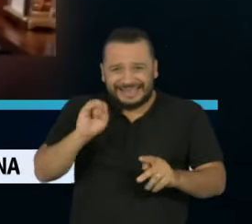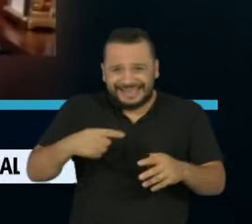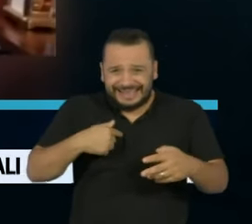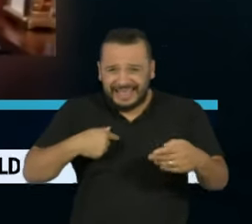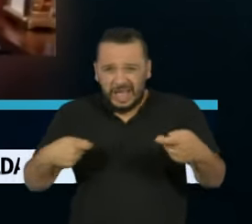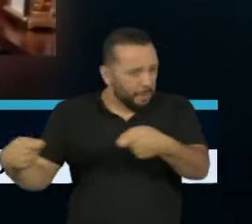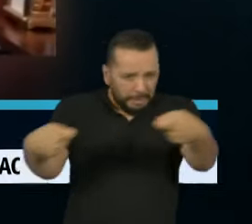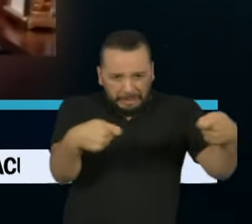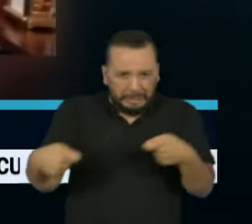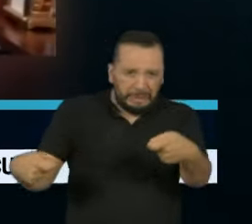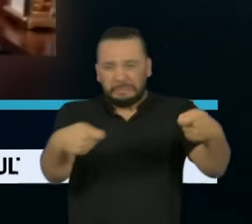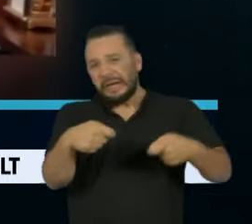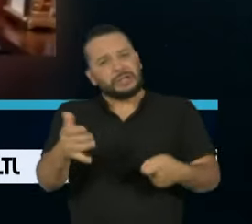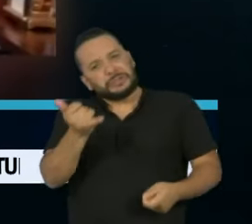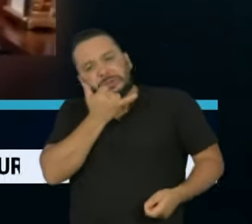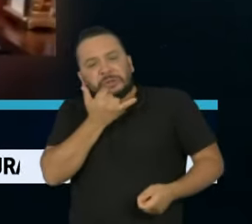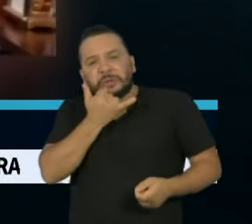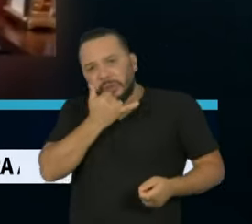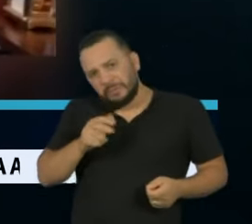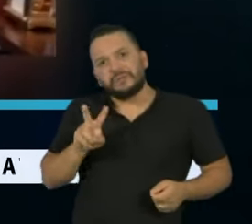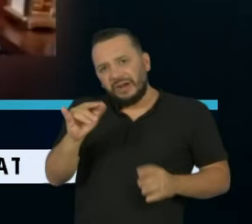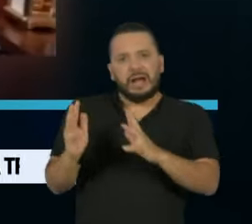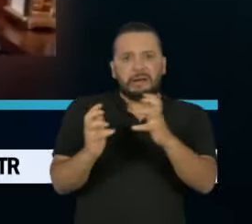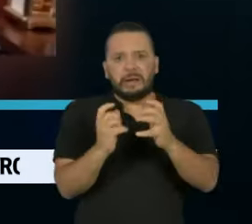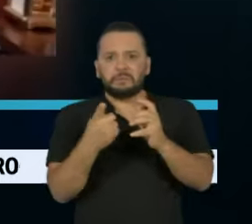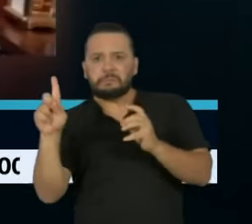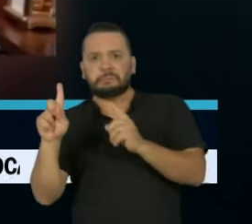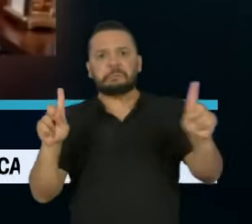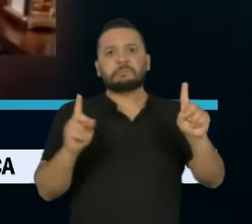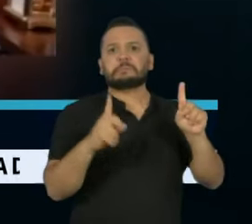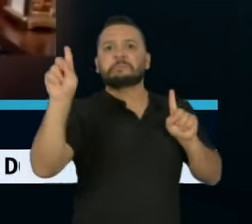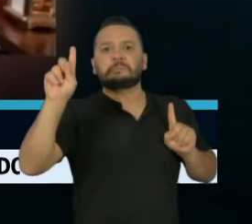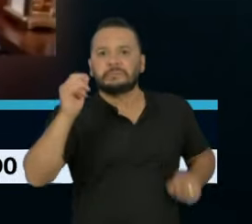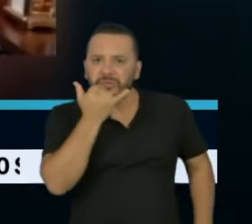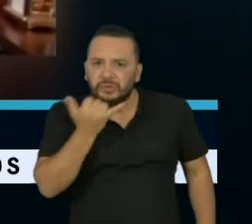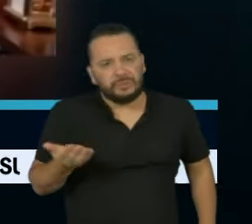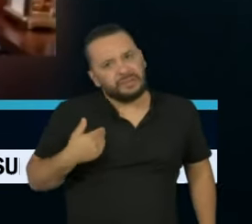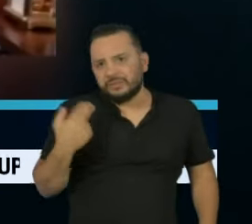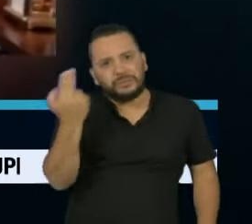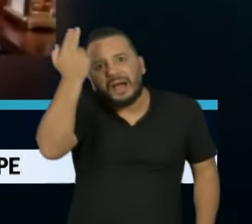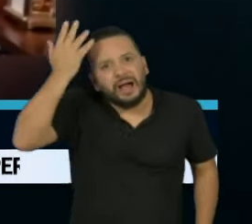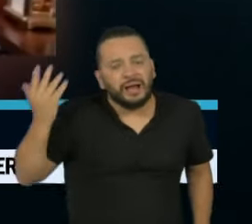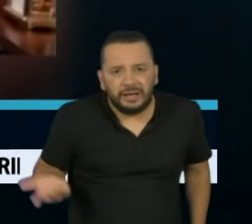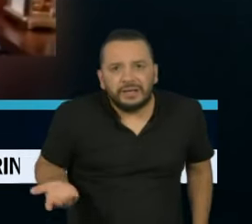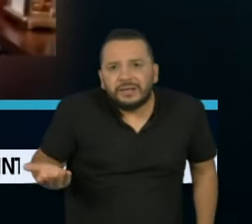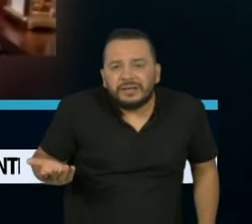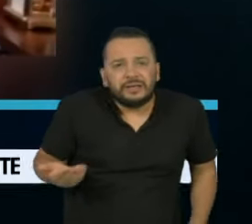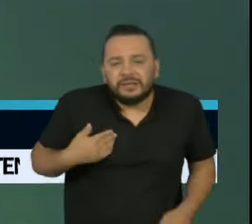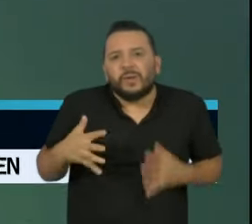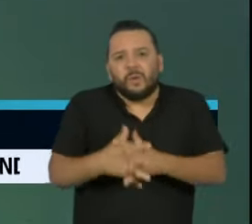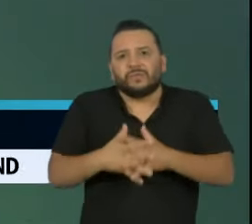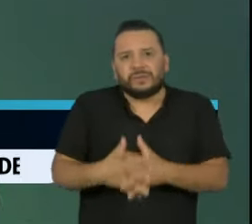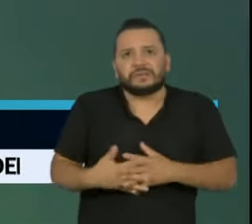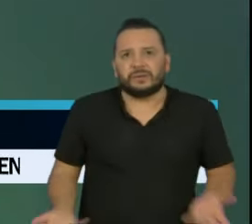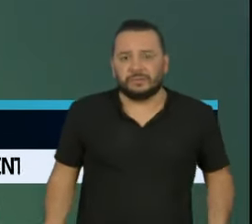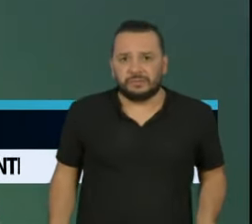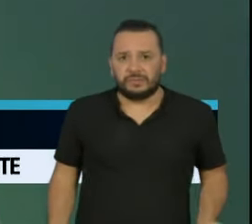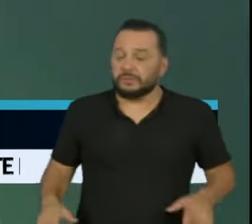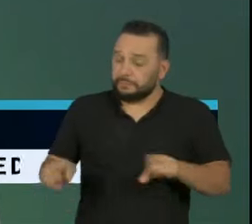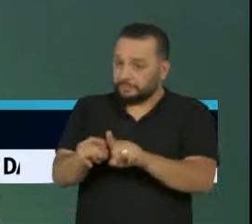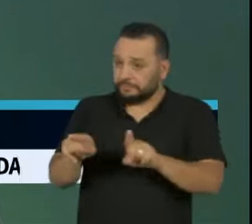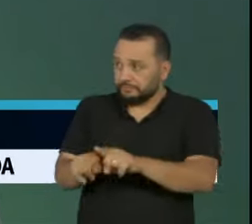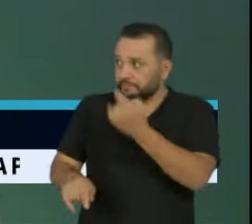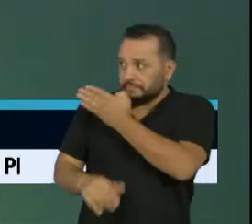poderes vão procurar cada um puxar para o seu lado. E o que não dá certo, o que dá uma grande confusão. Citadas com